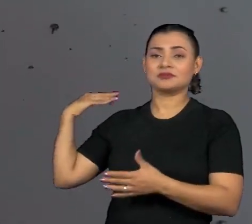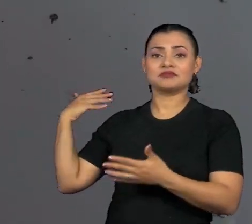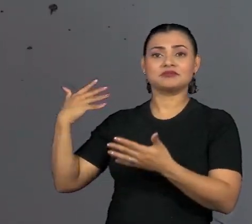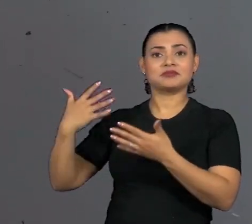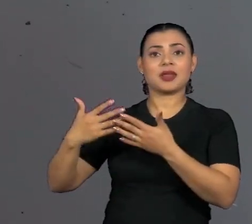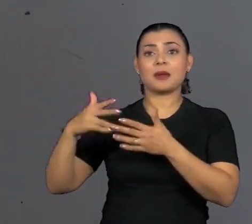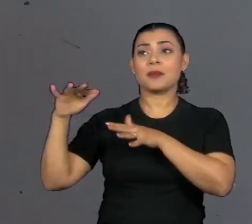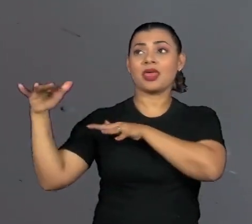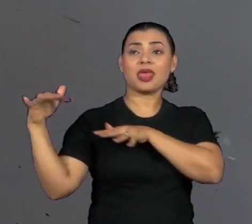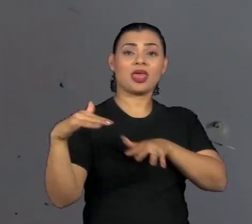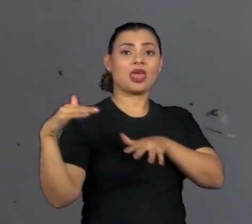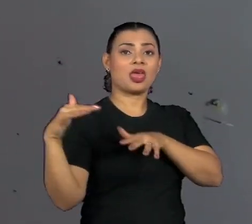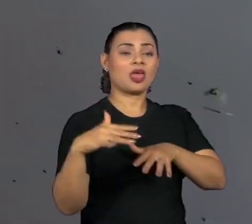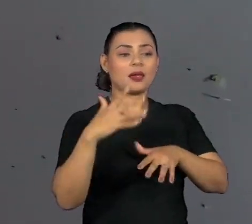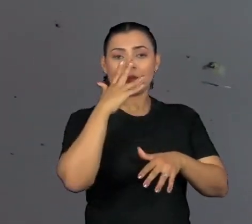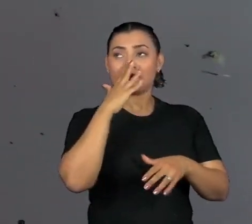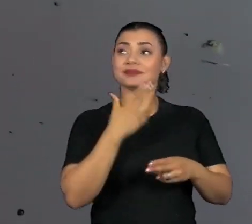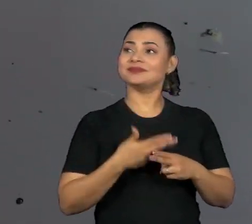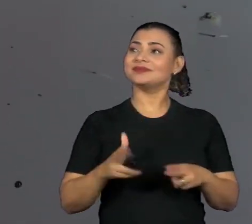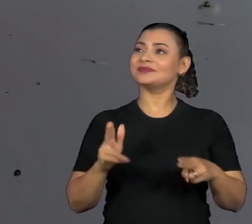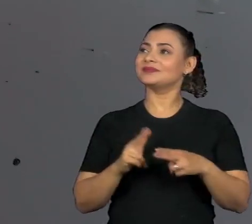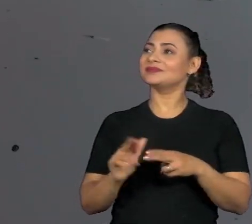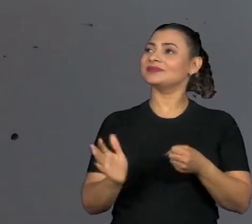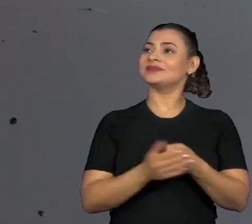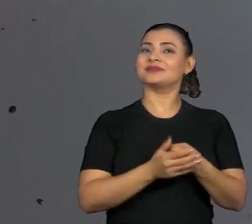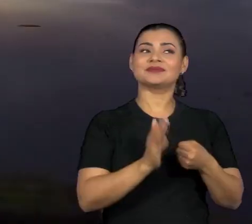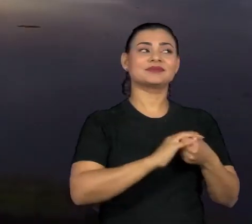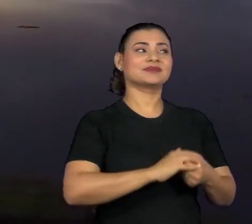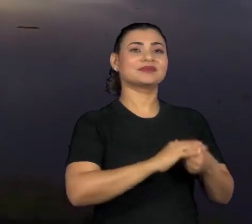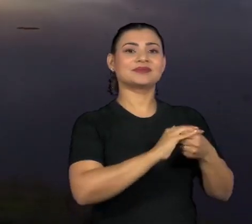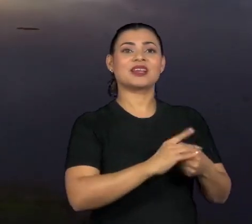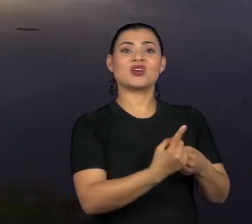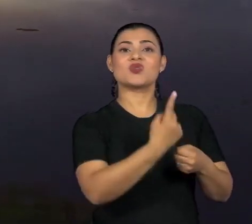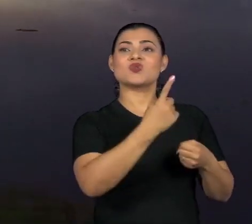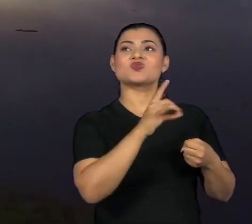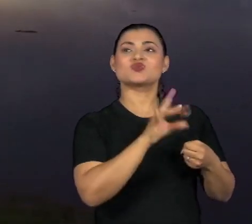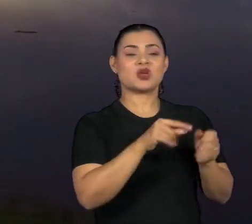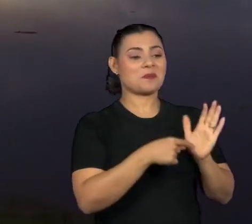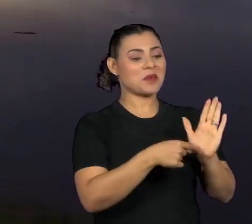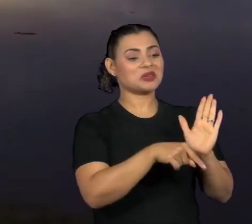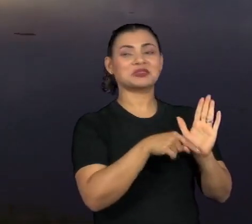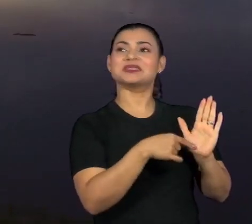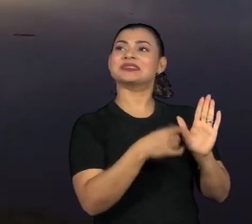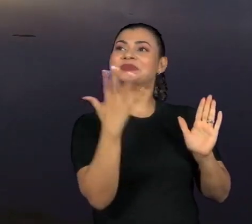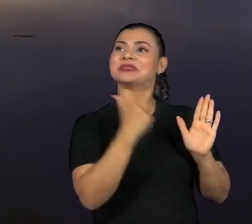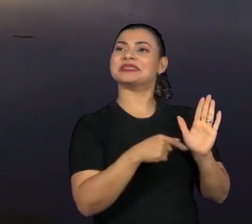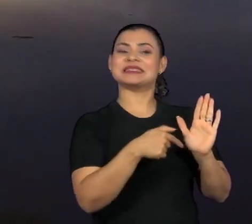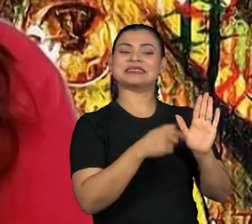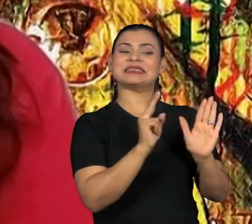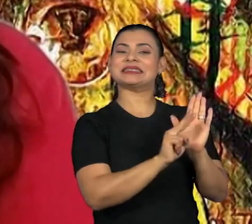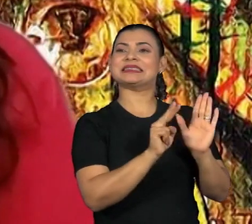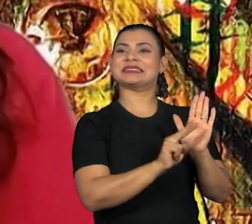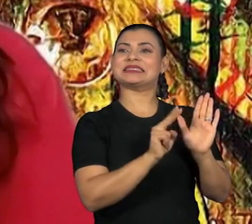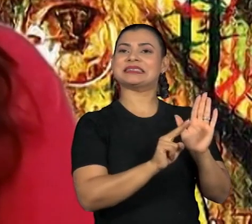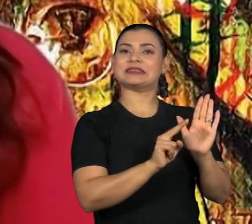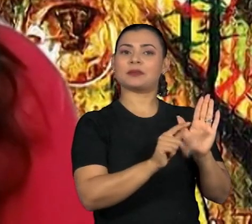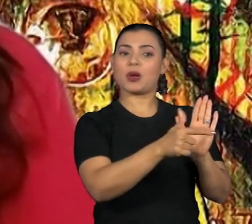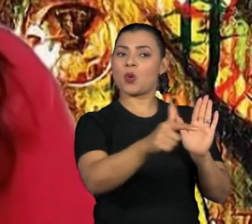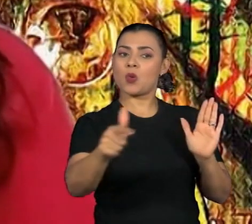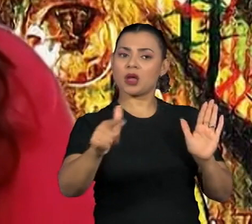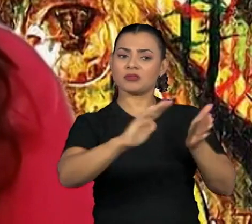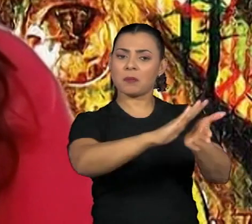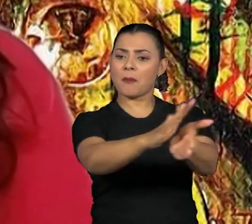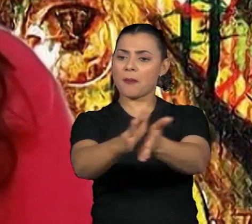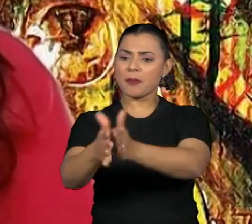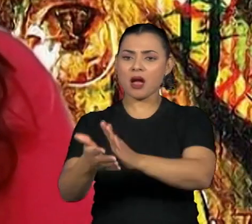fora, né? Matando os outros biomas e deixando um apenas de amostra, como se tudo estivesse certo, está tudo ok, está tudo